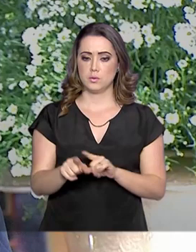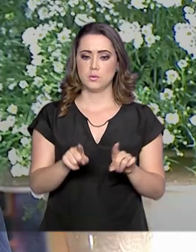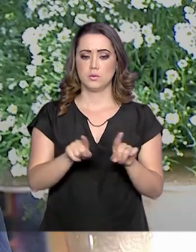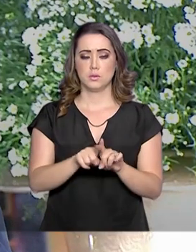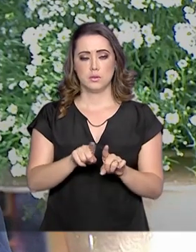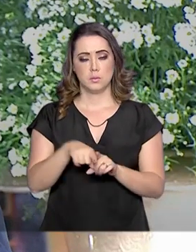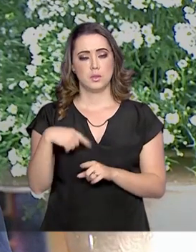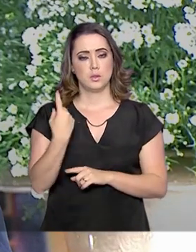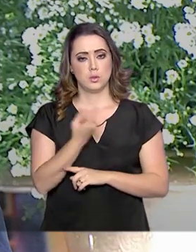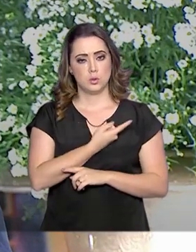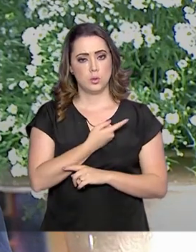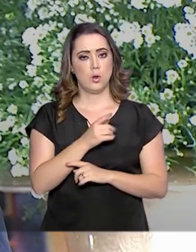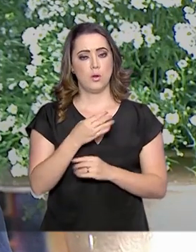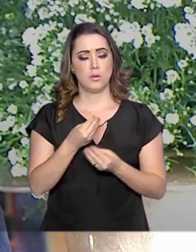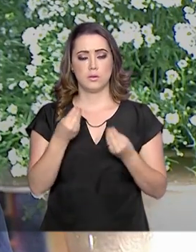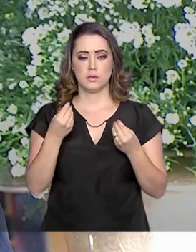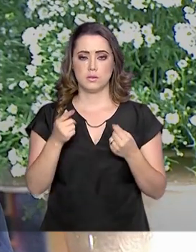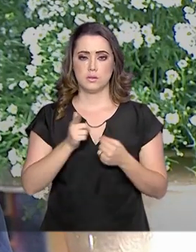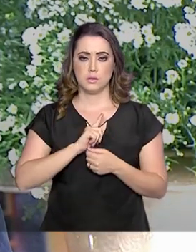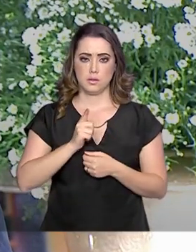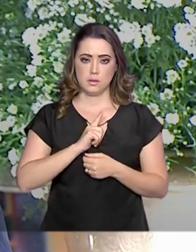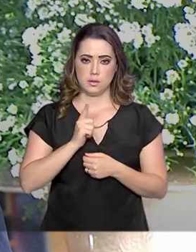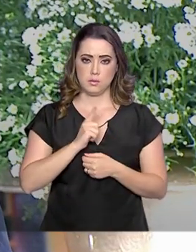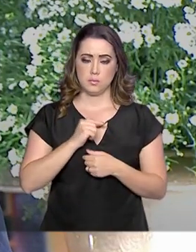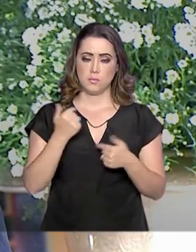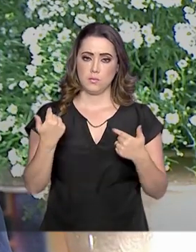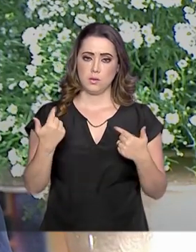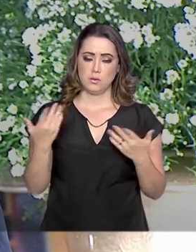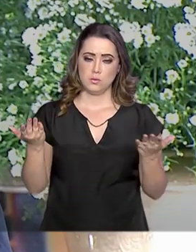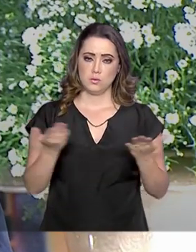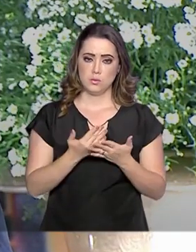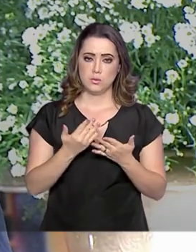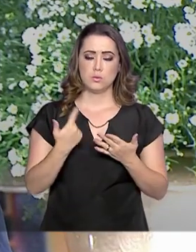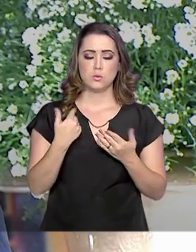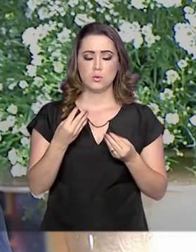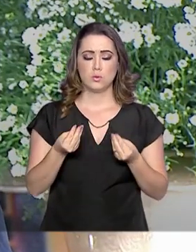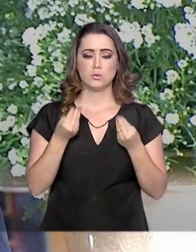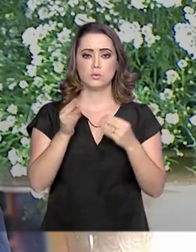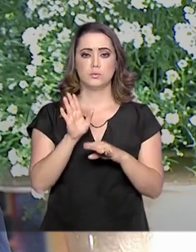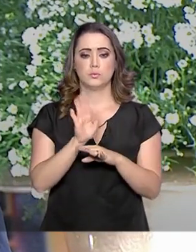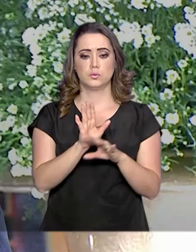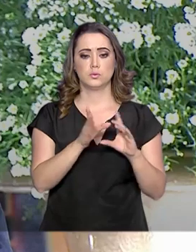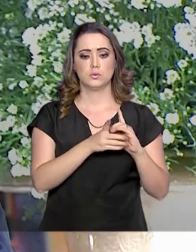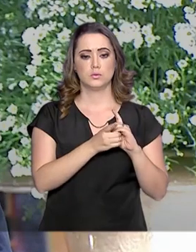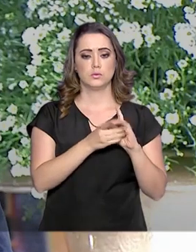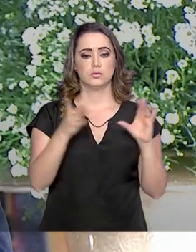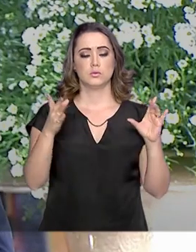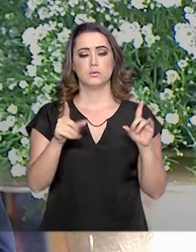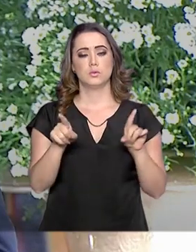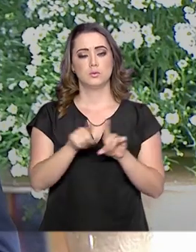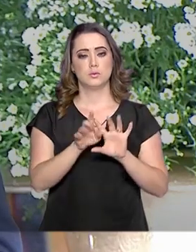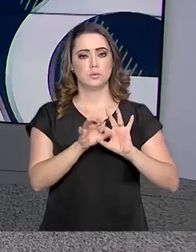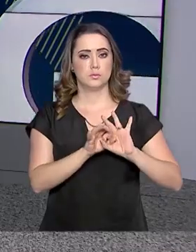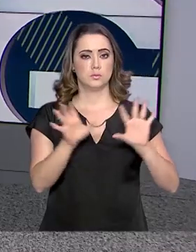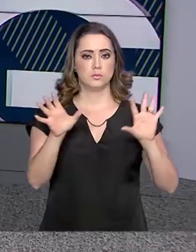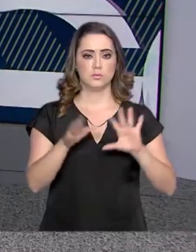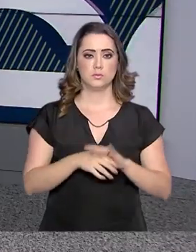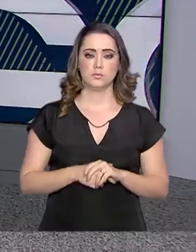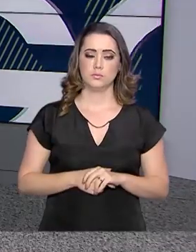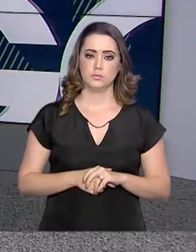devemos, em grande parte, à situação que o Brasil se encontra ao lado da democracia e da liberdade.